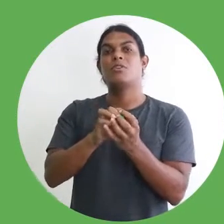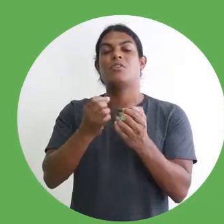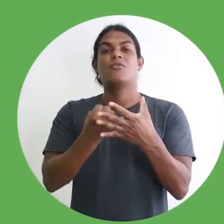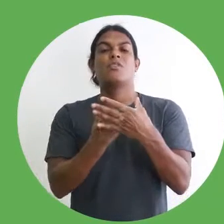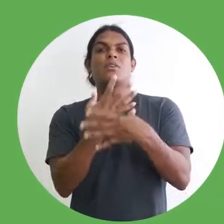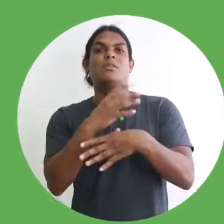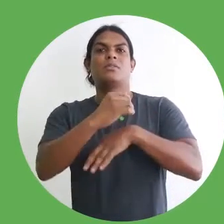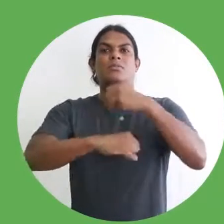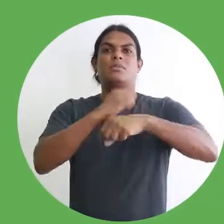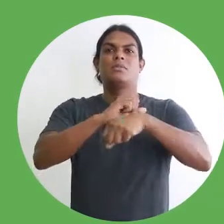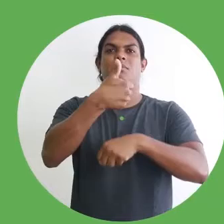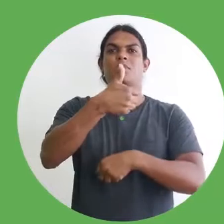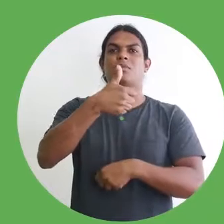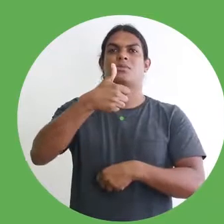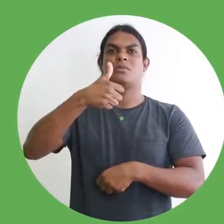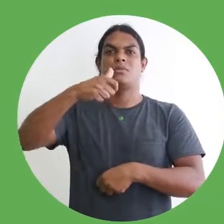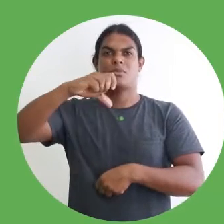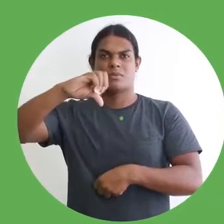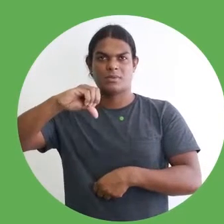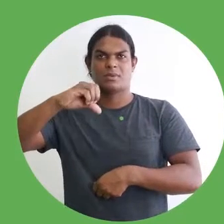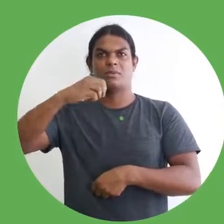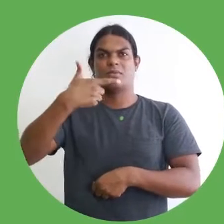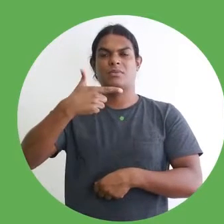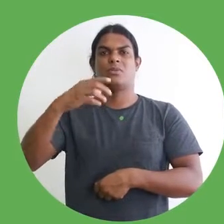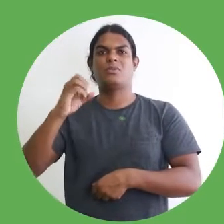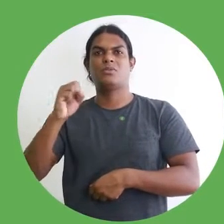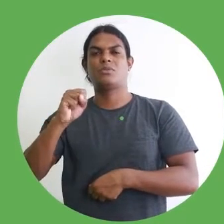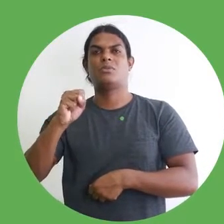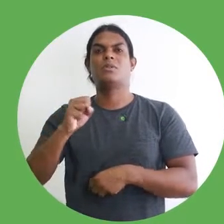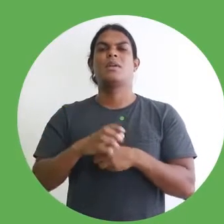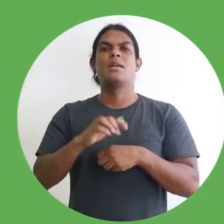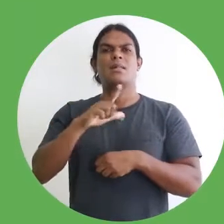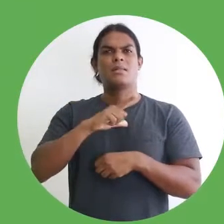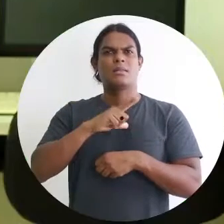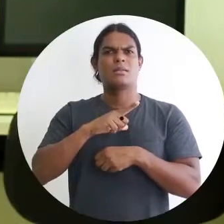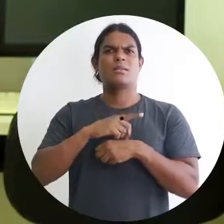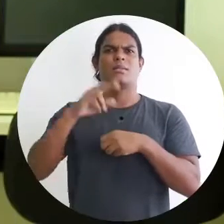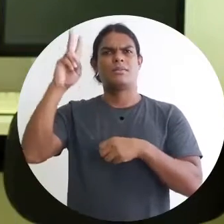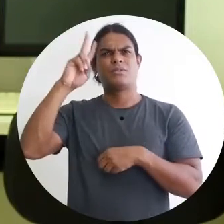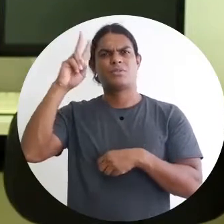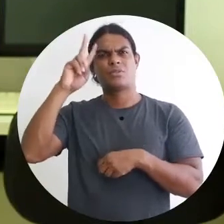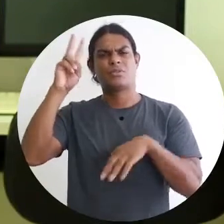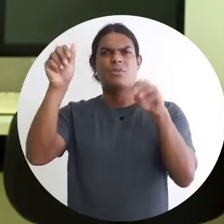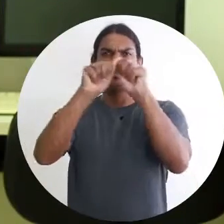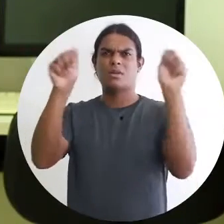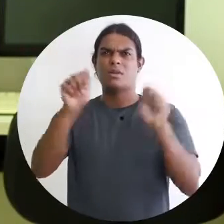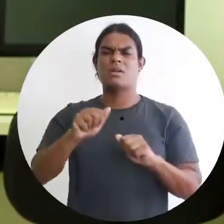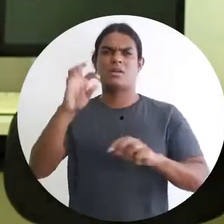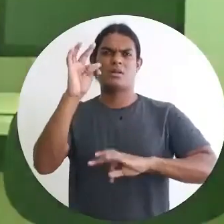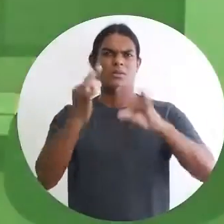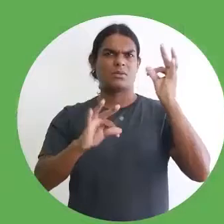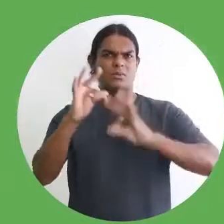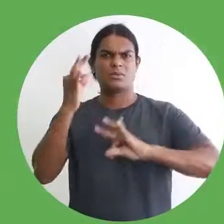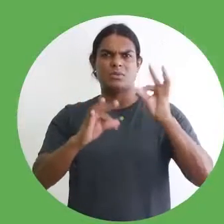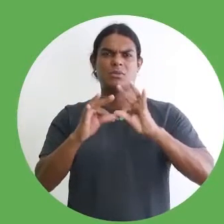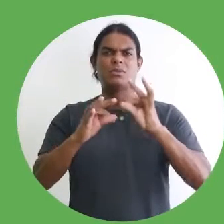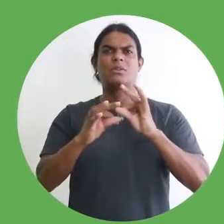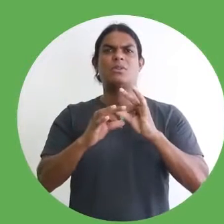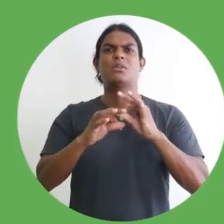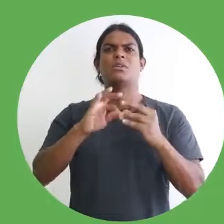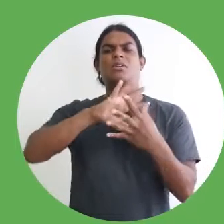de mais de 12 mil itens, abrangendo áreas de arte, antropologia, história e etnografia. Então, nós temos também